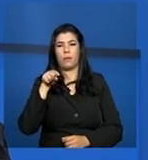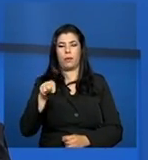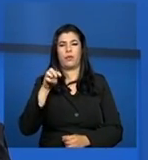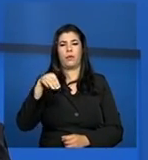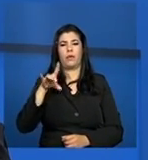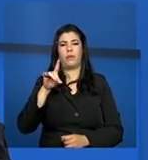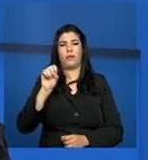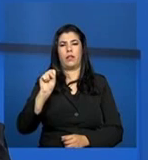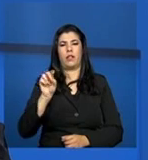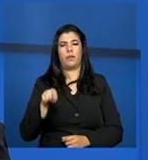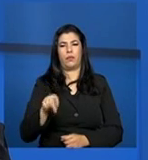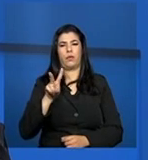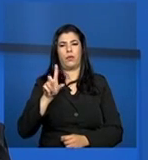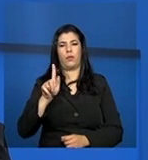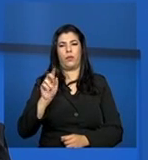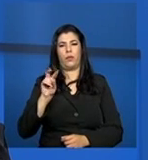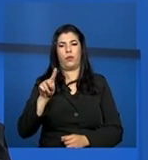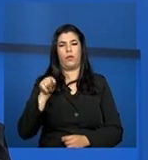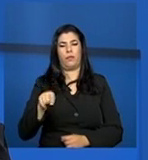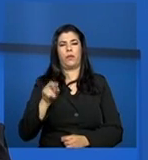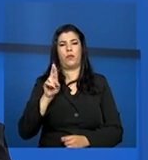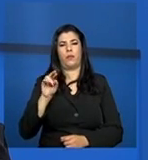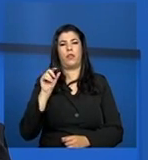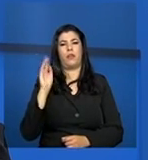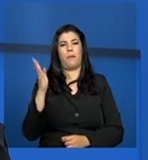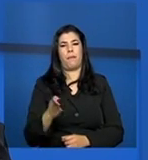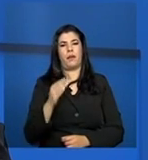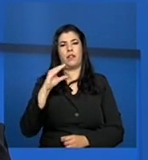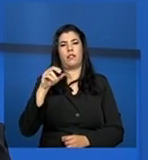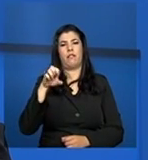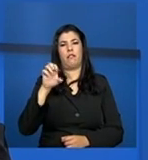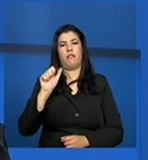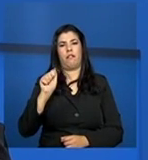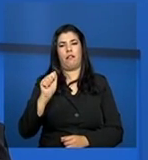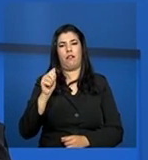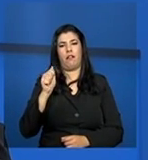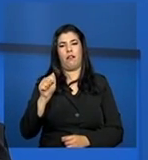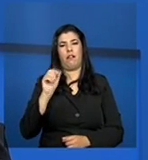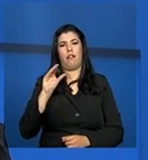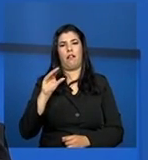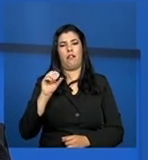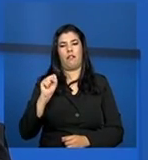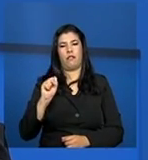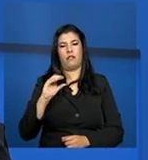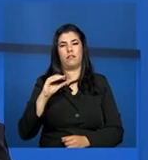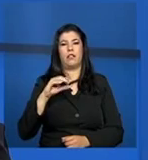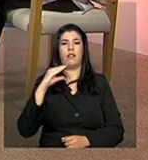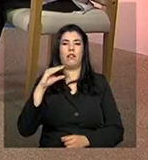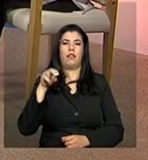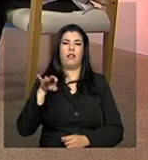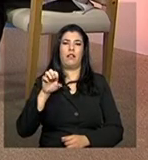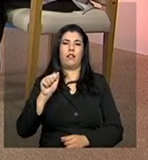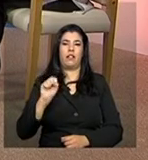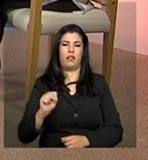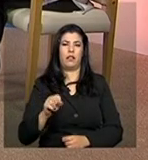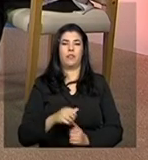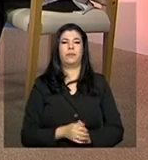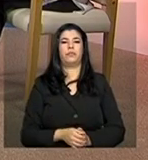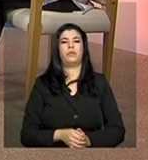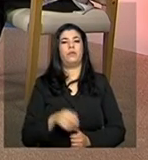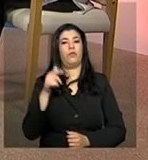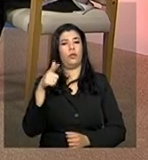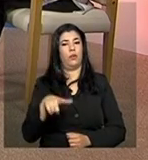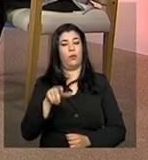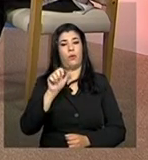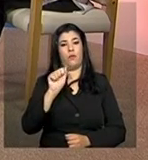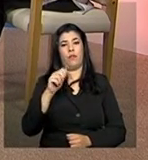.gov.br, barra C-N-E-A-S, Quinez. Vamos repetir, então. Aplica-coins